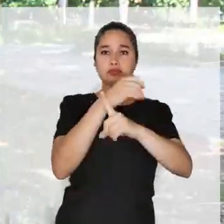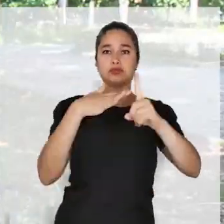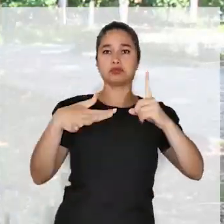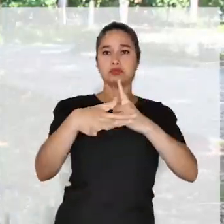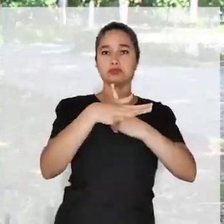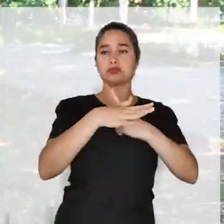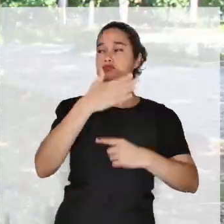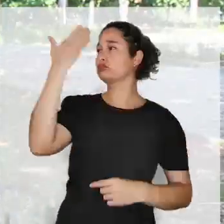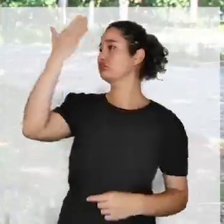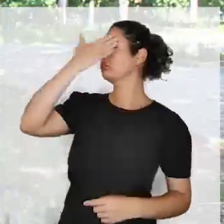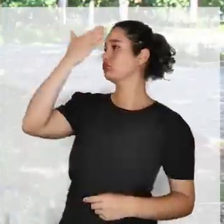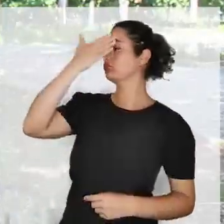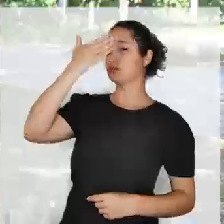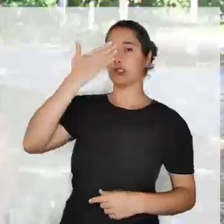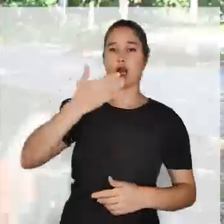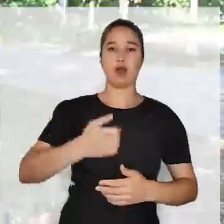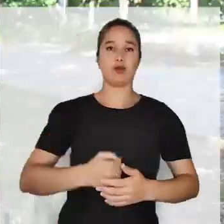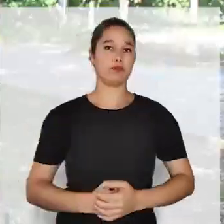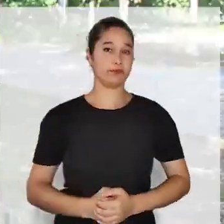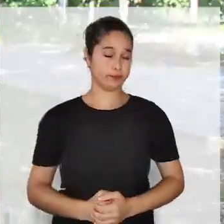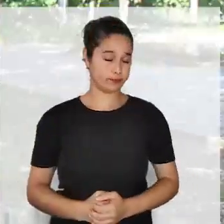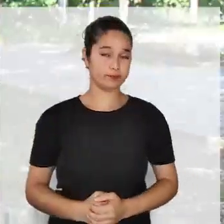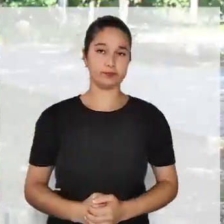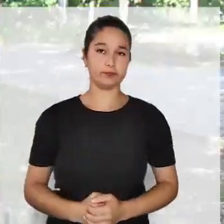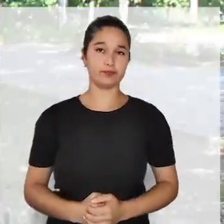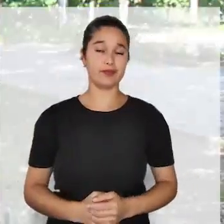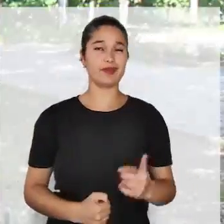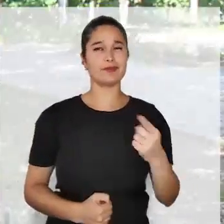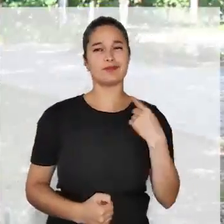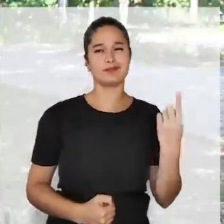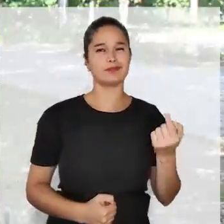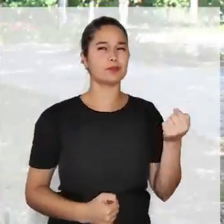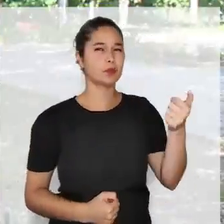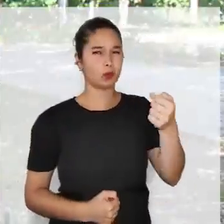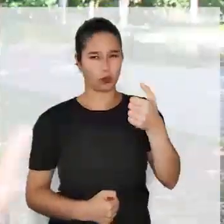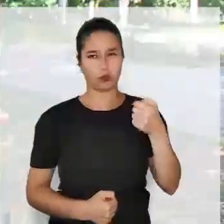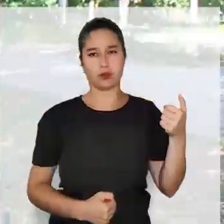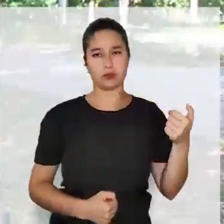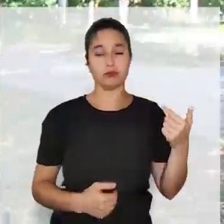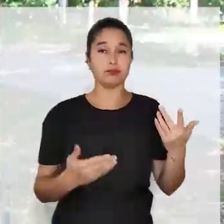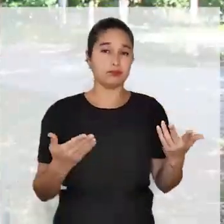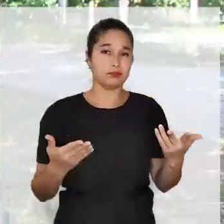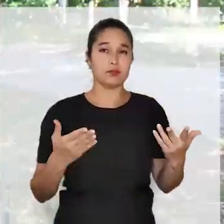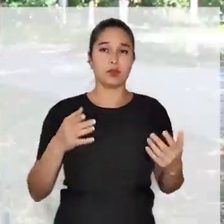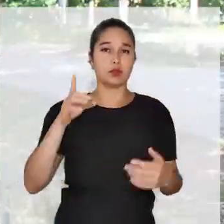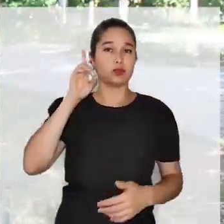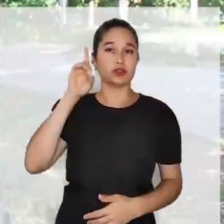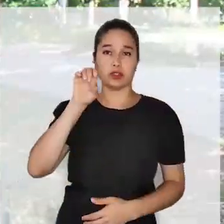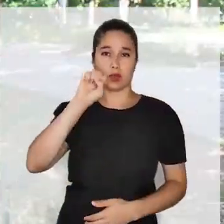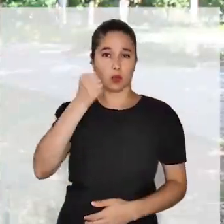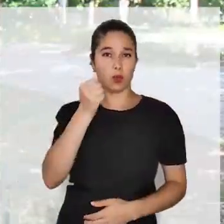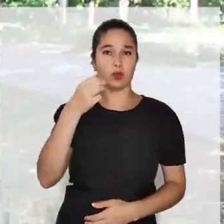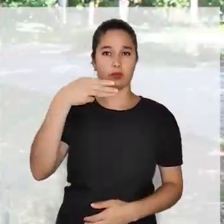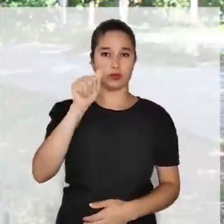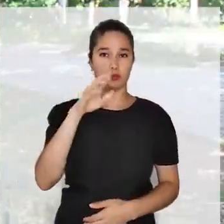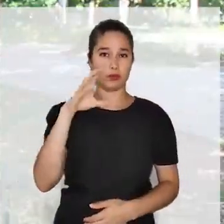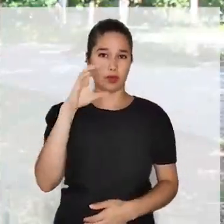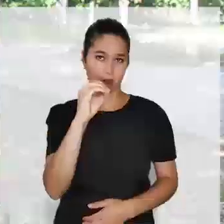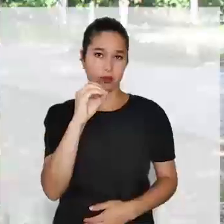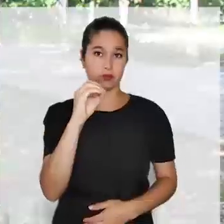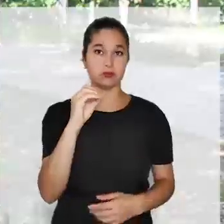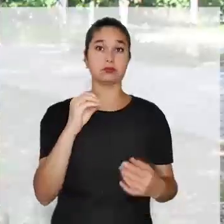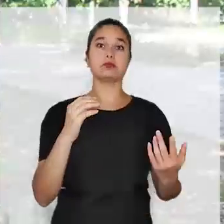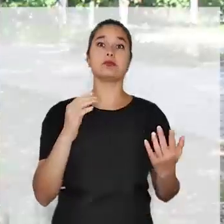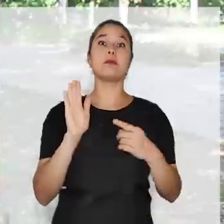invisibilidade principalmente, e nós somos poucas, então o 8 de março é